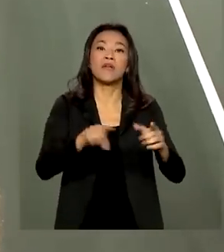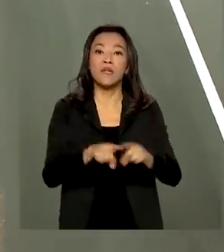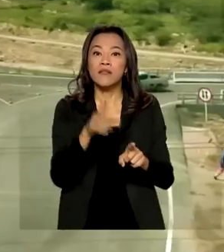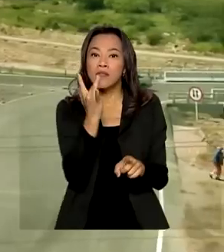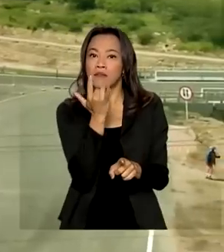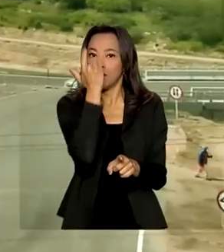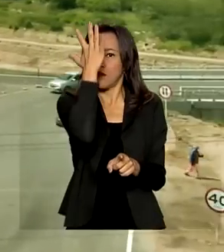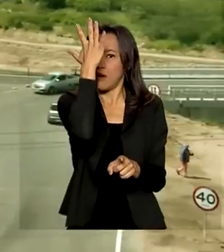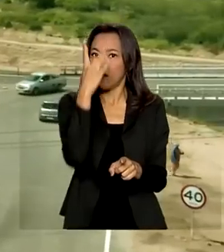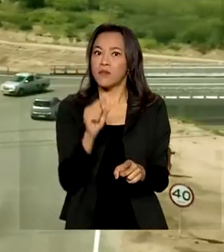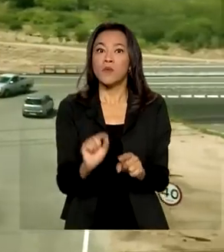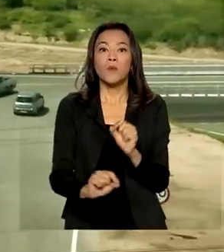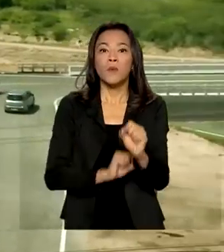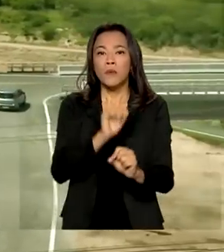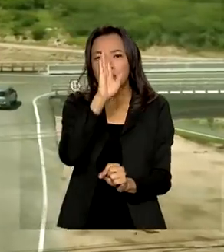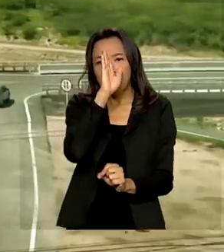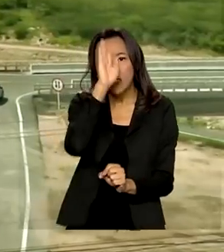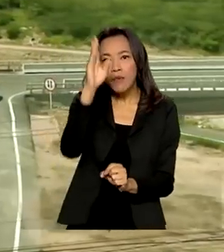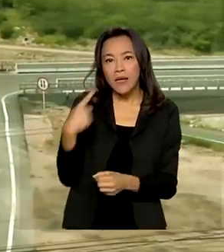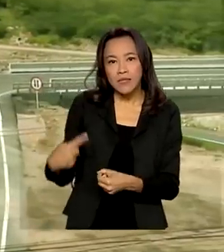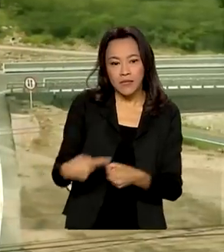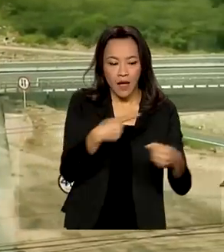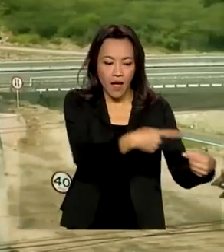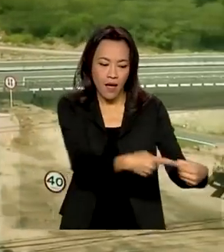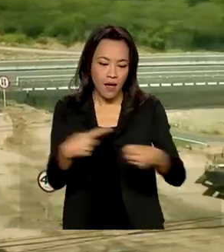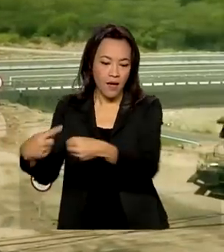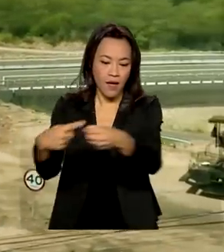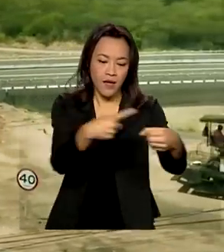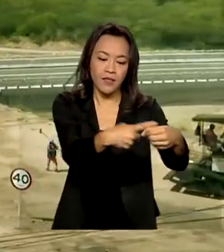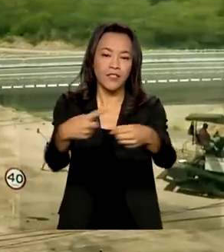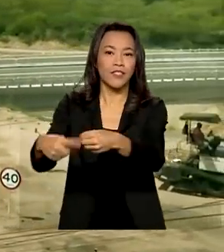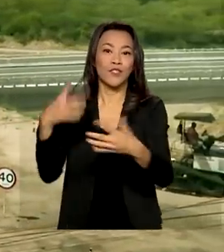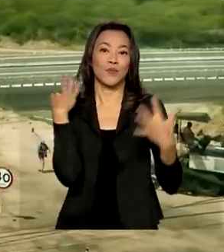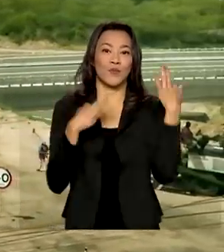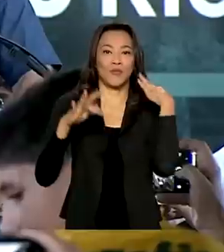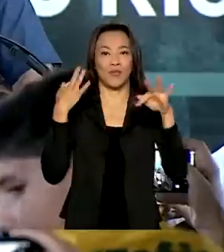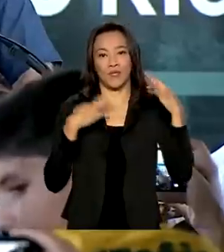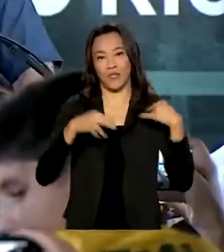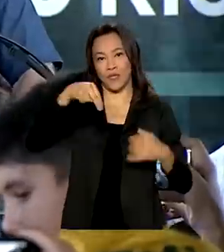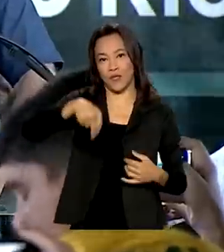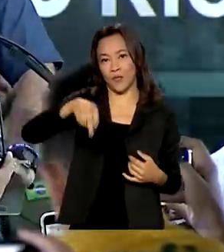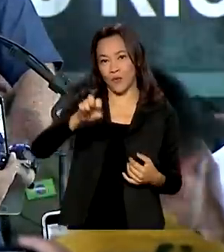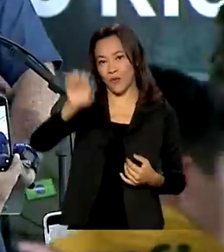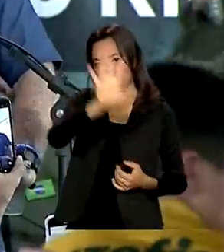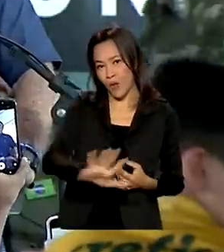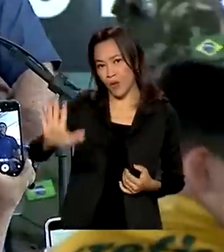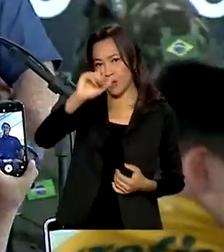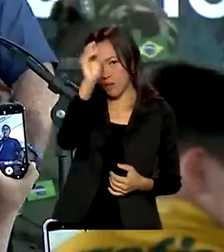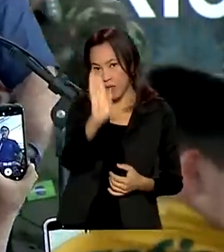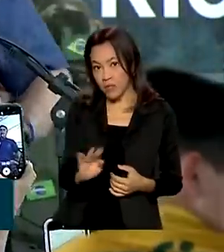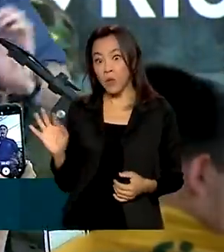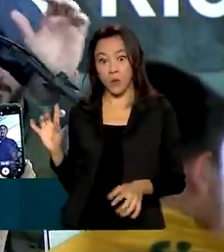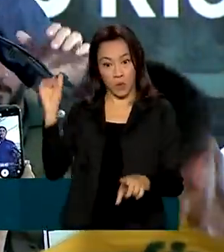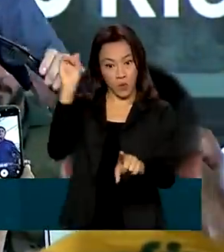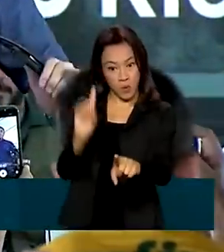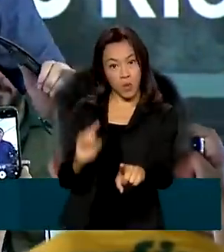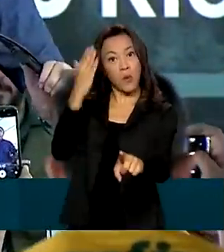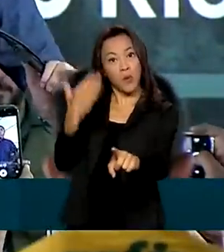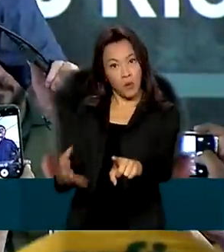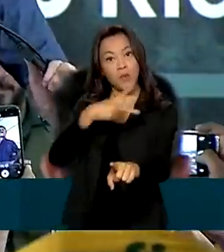ligação para as principais cidades turísticas do Nordeste brasileiro. O presidente Jair Bolsonaro